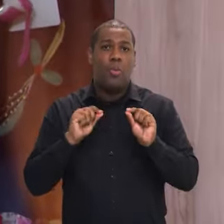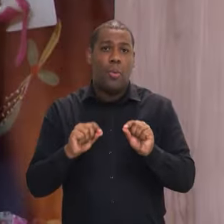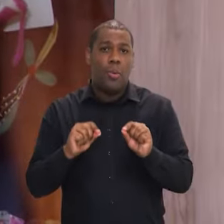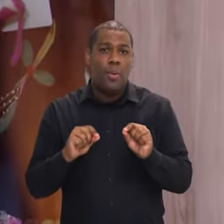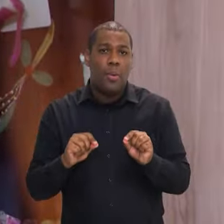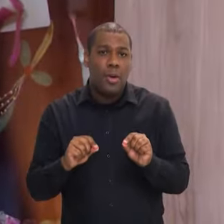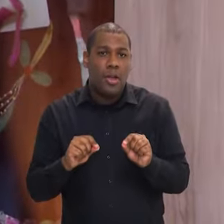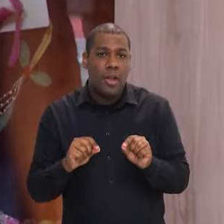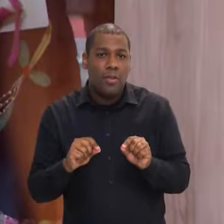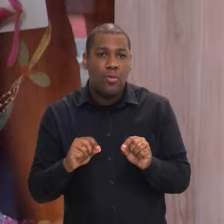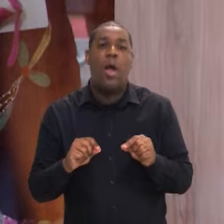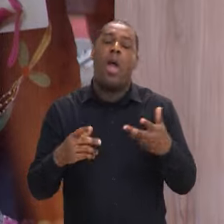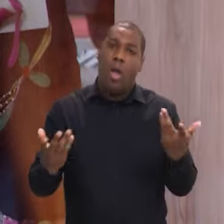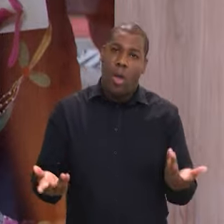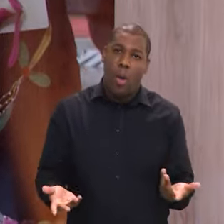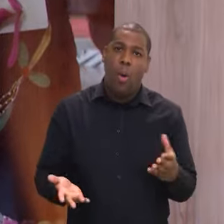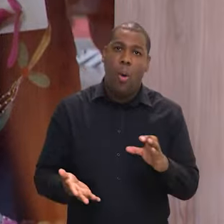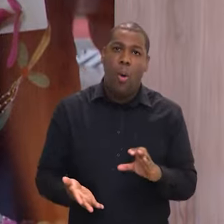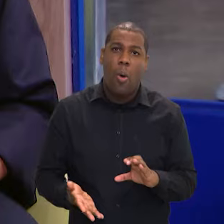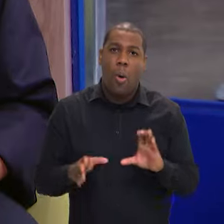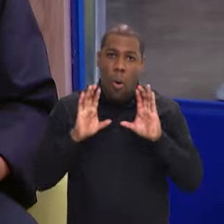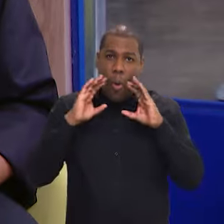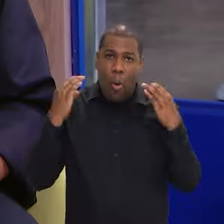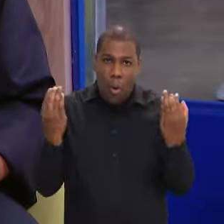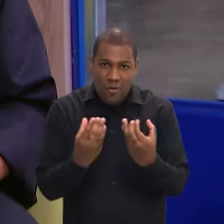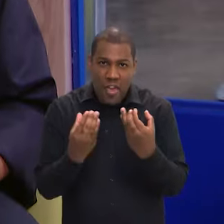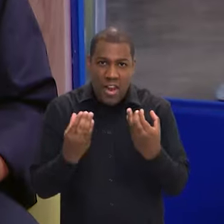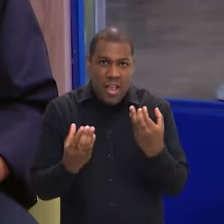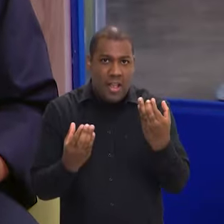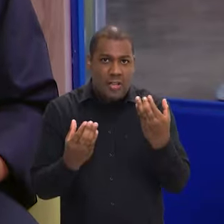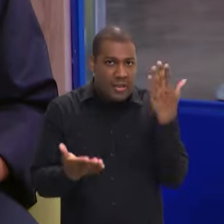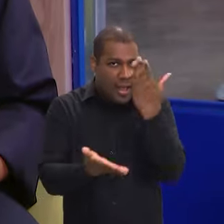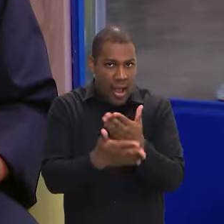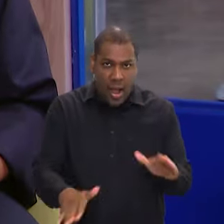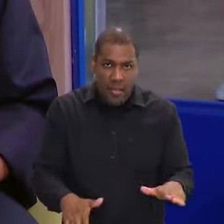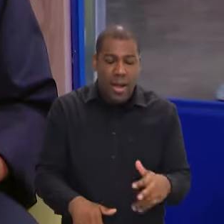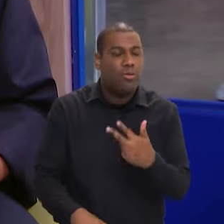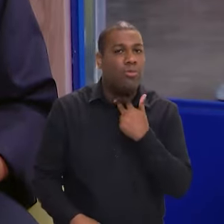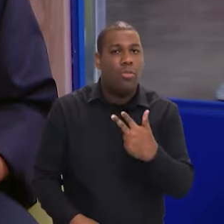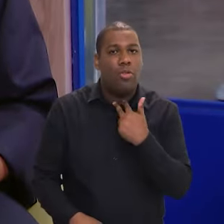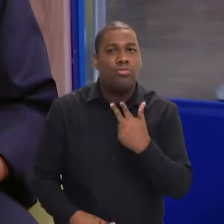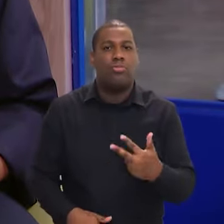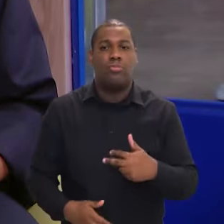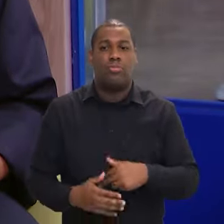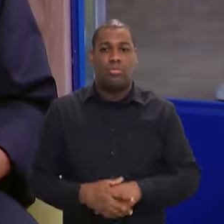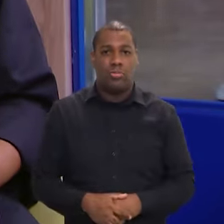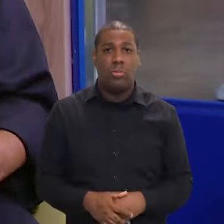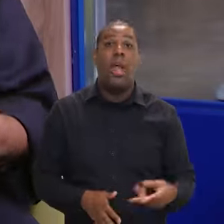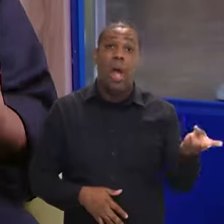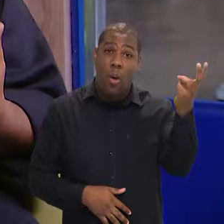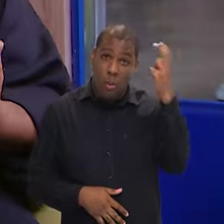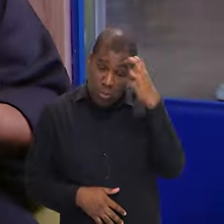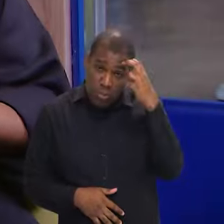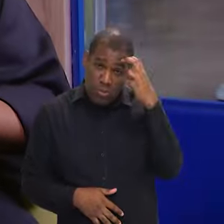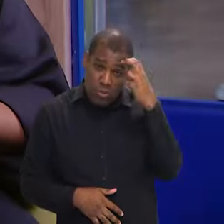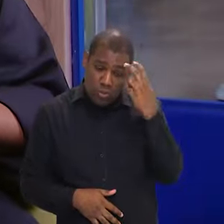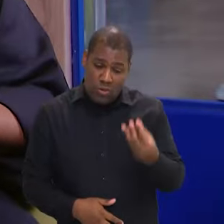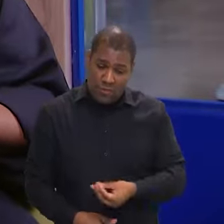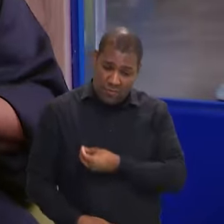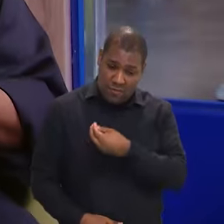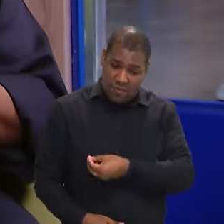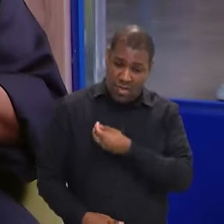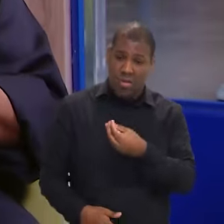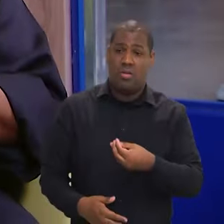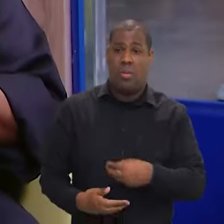conferências para que elas não acabem mais. acabem mais. Não podemos, porque a cultura é uma coisa